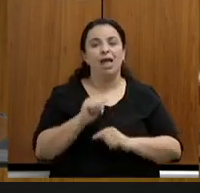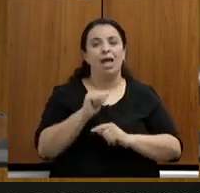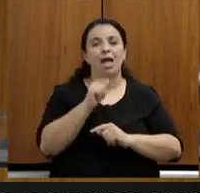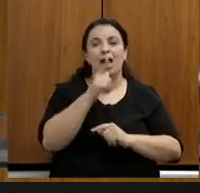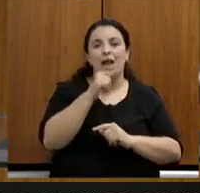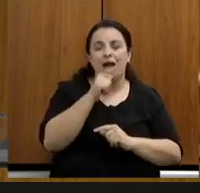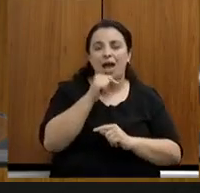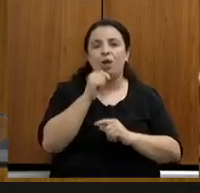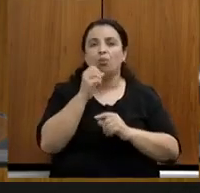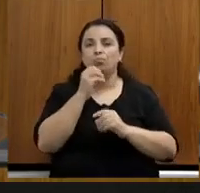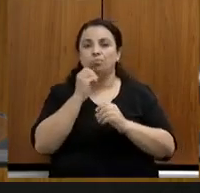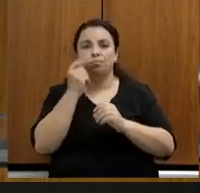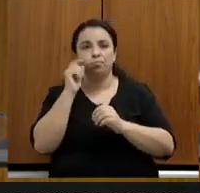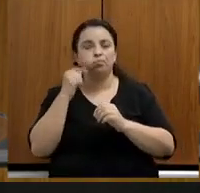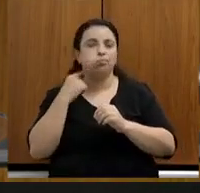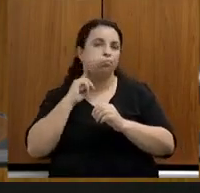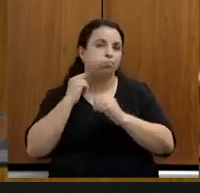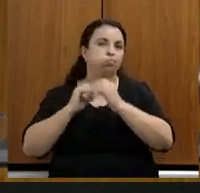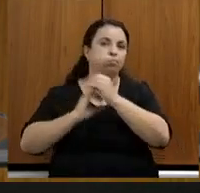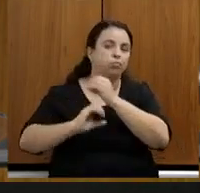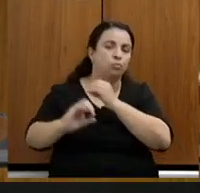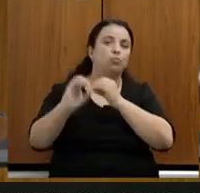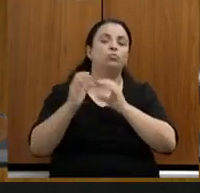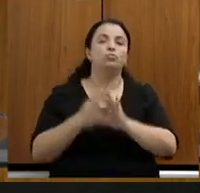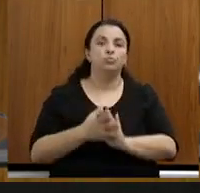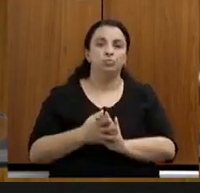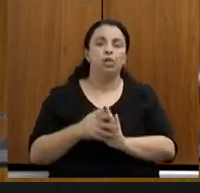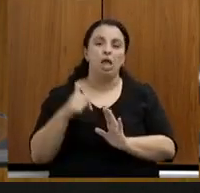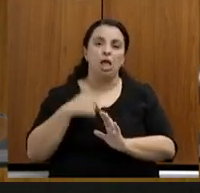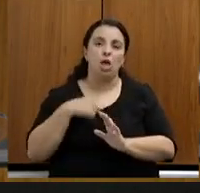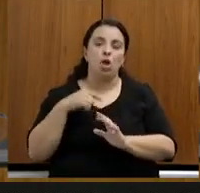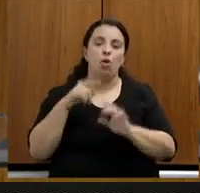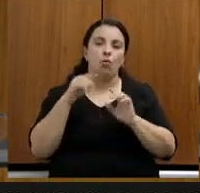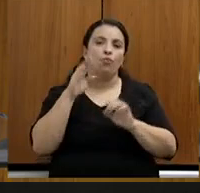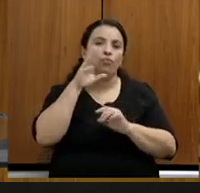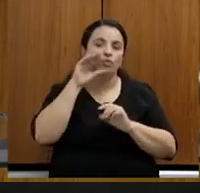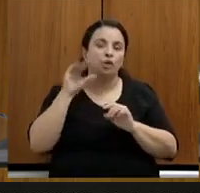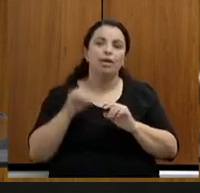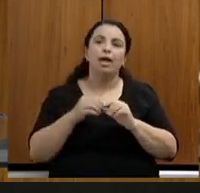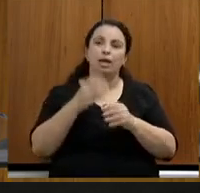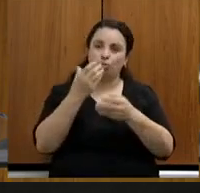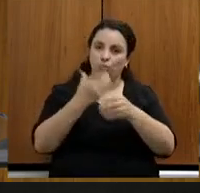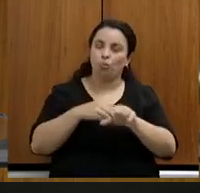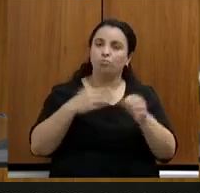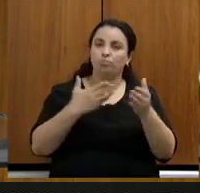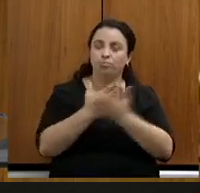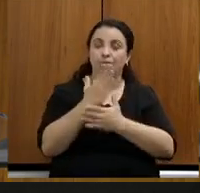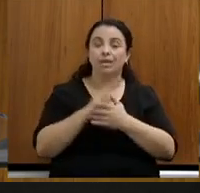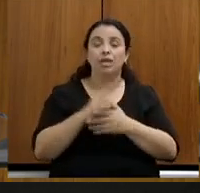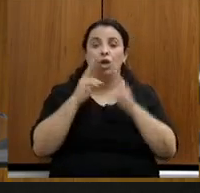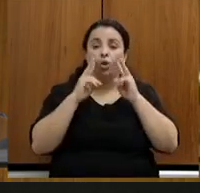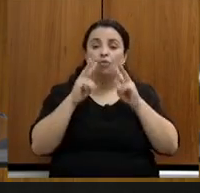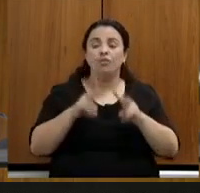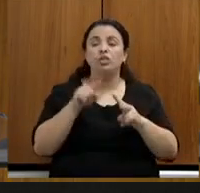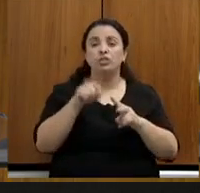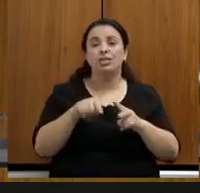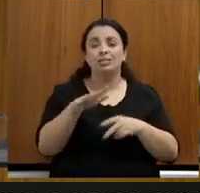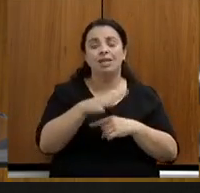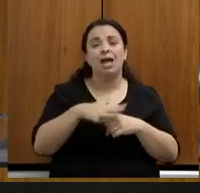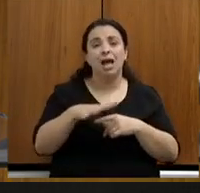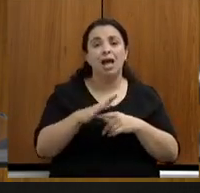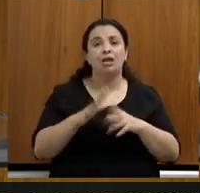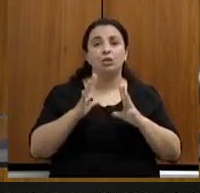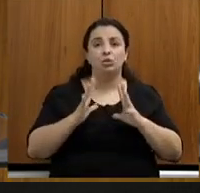concursada. E vejo no saneamento essa importância que a gente tem como